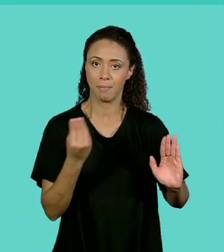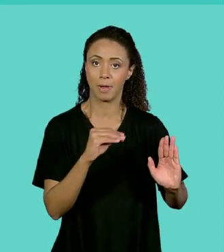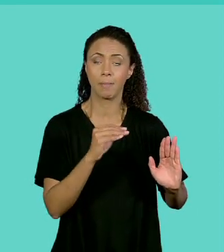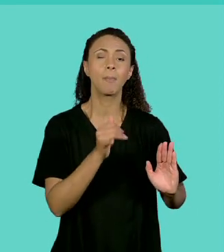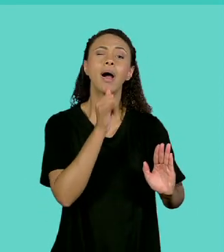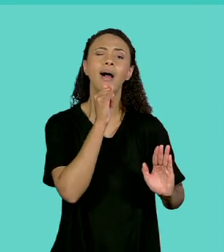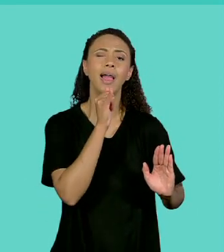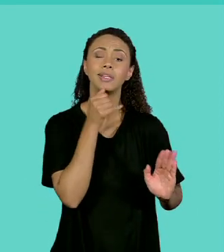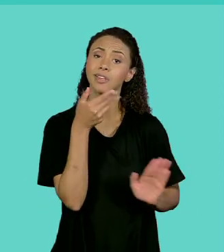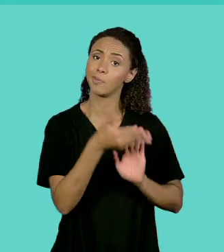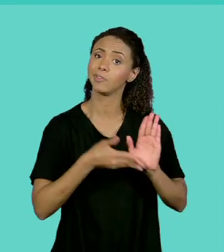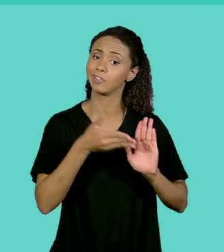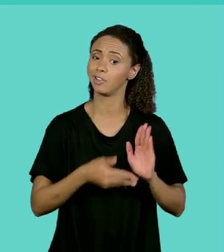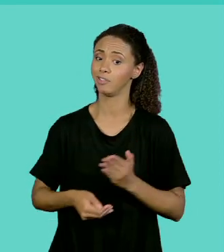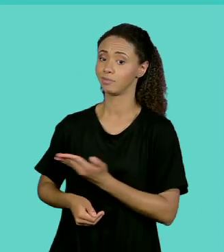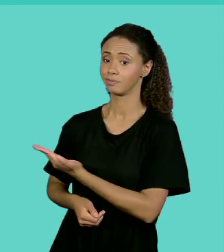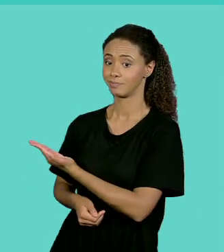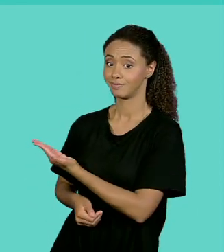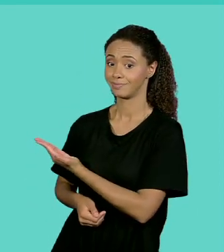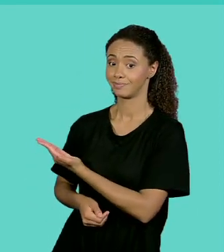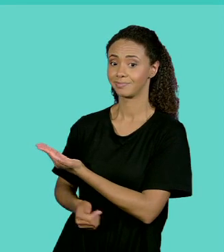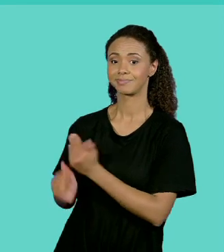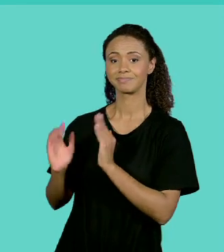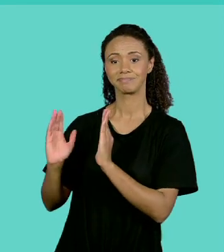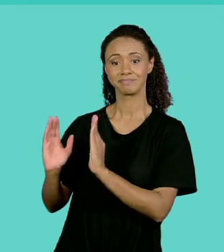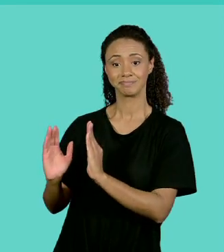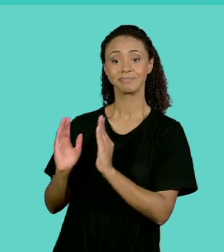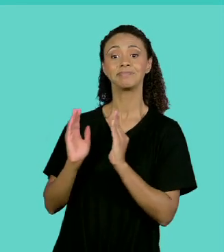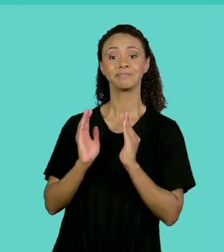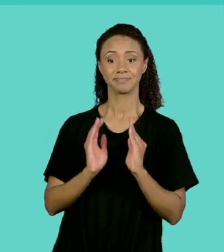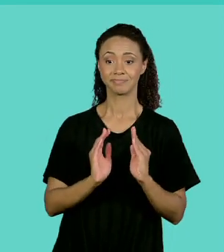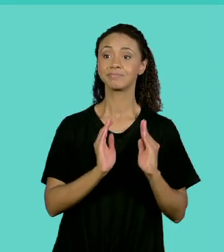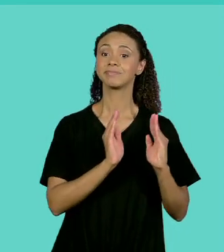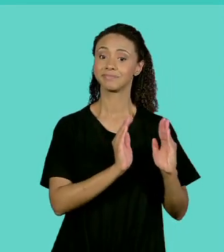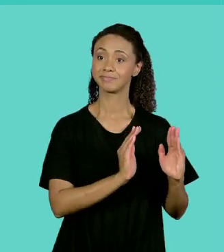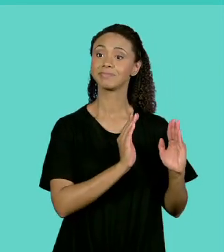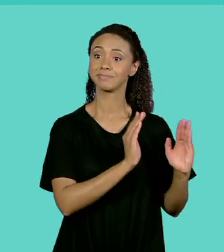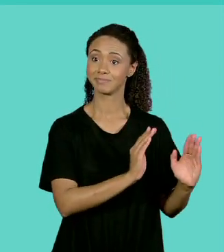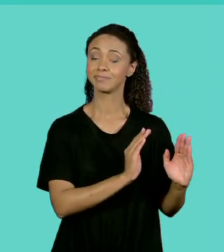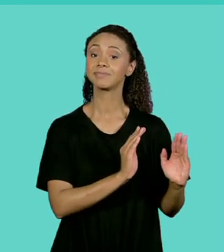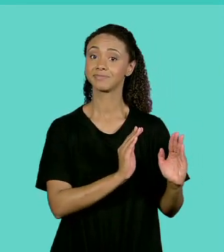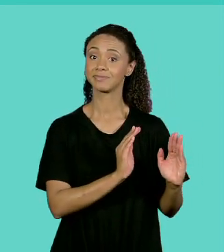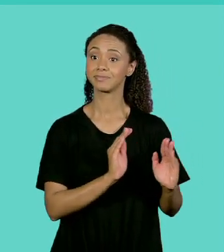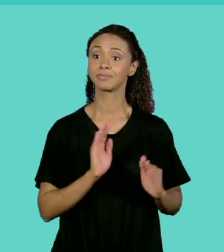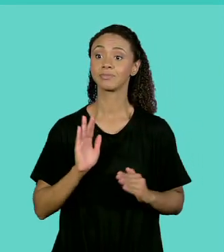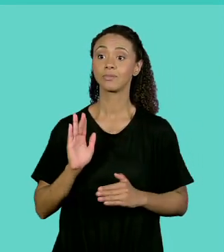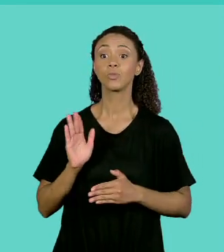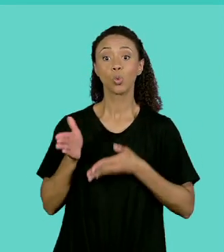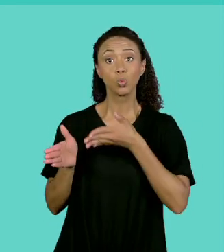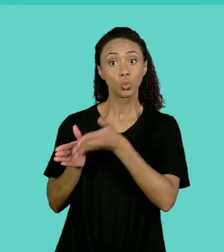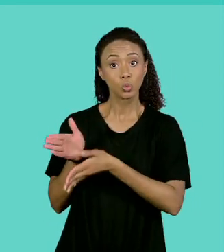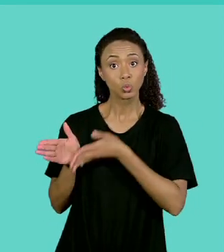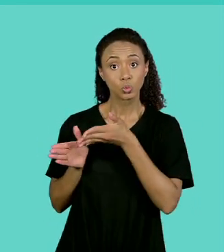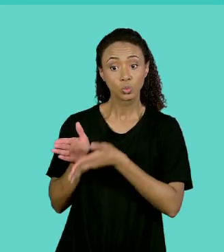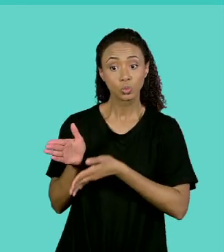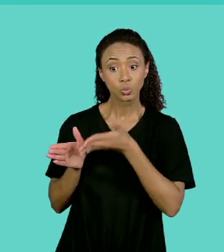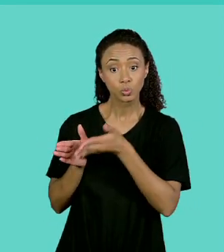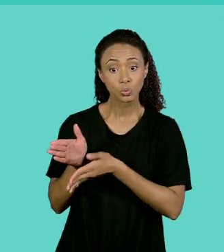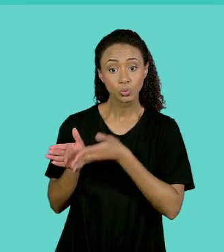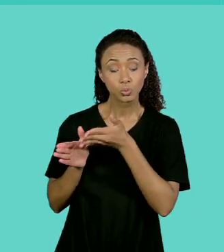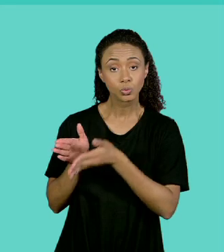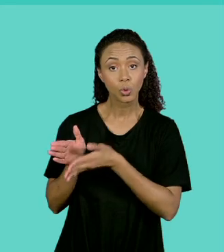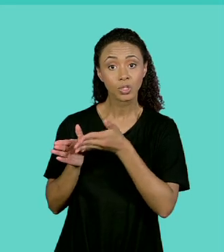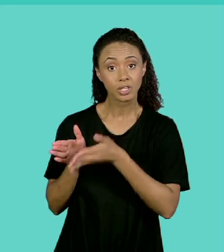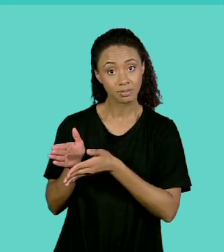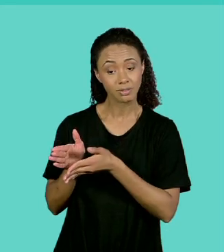vagões. Então na minha declaração eu só vou indicar o nome do vetor, aqui é